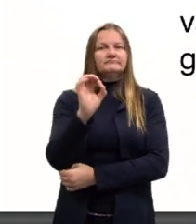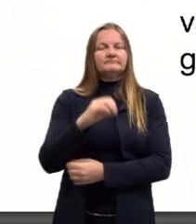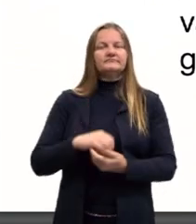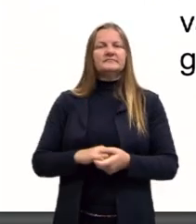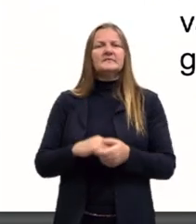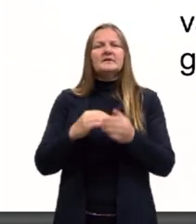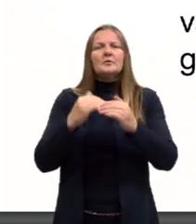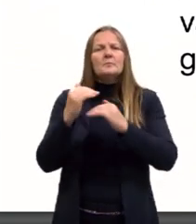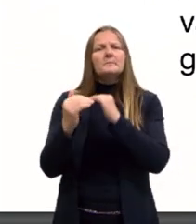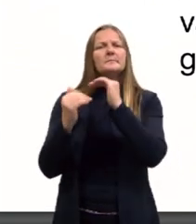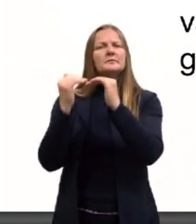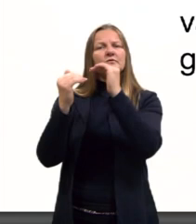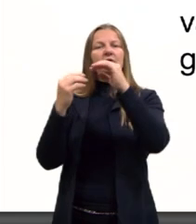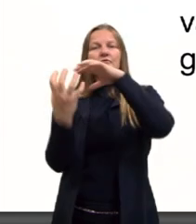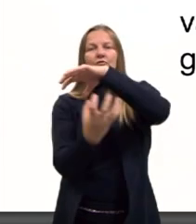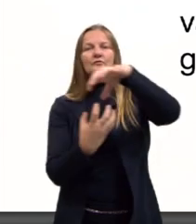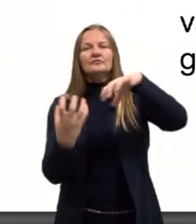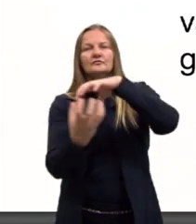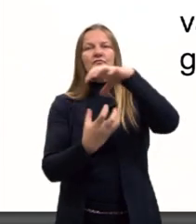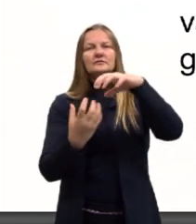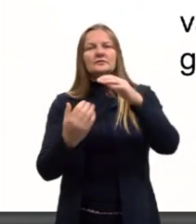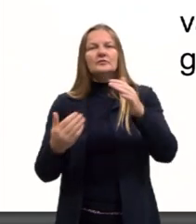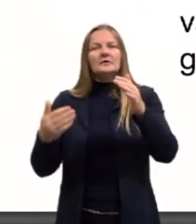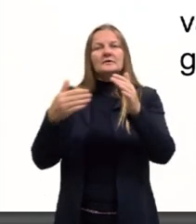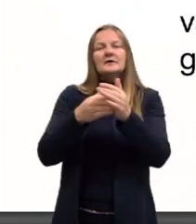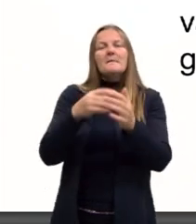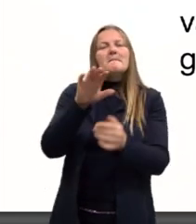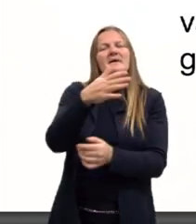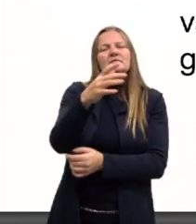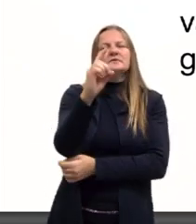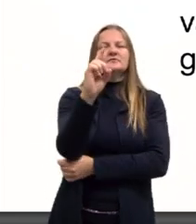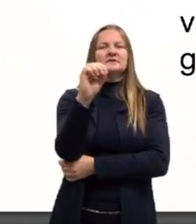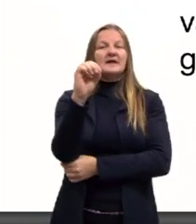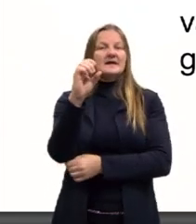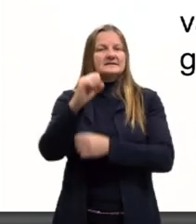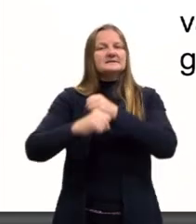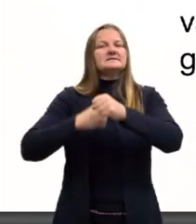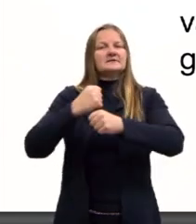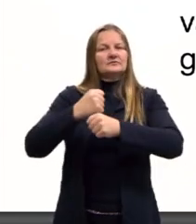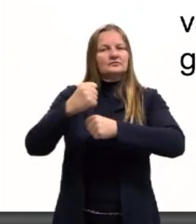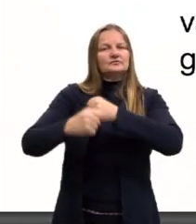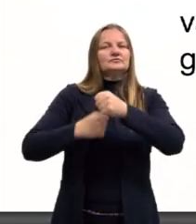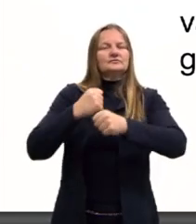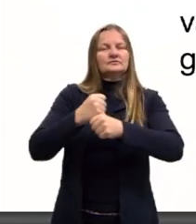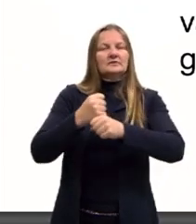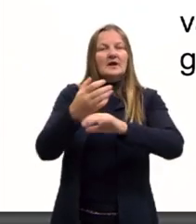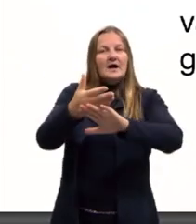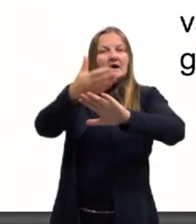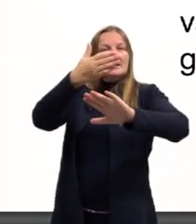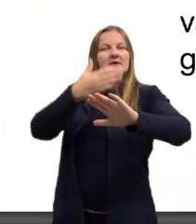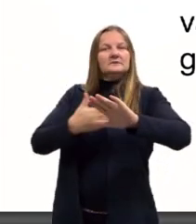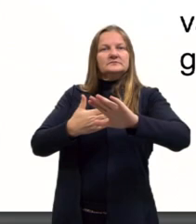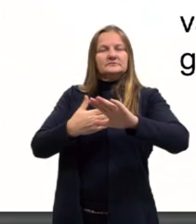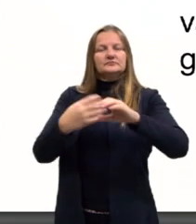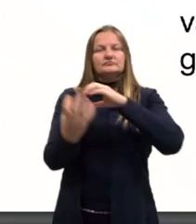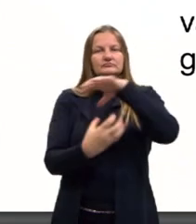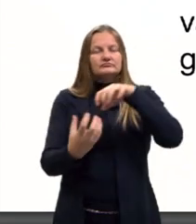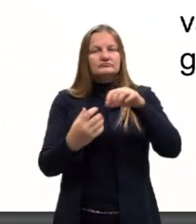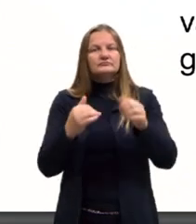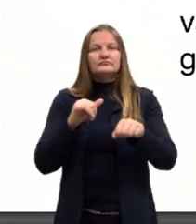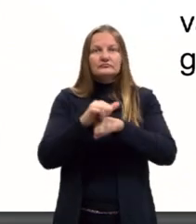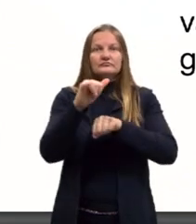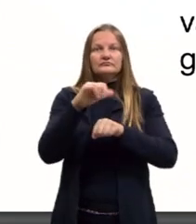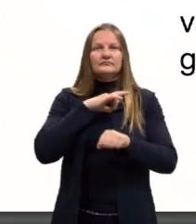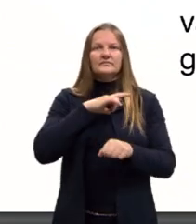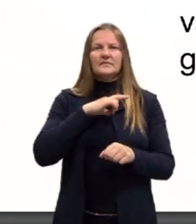Foi todo um processo revolucionário de mais de dez anos. E antes da Revolução acontecer, também tem